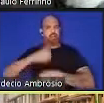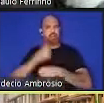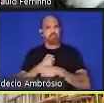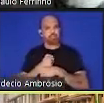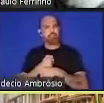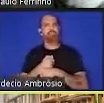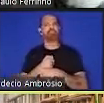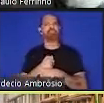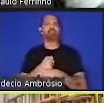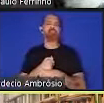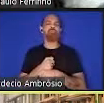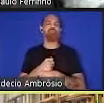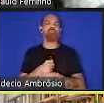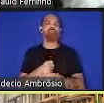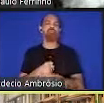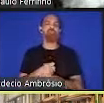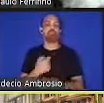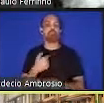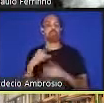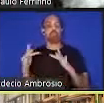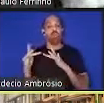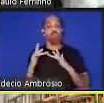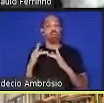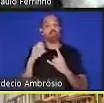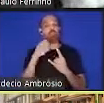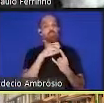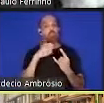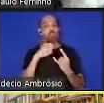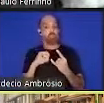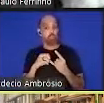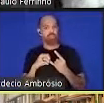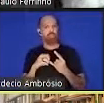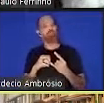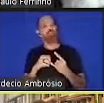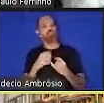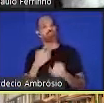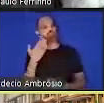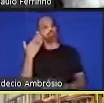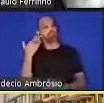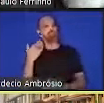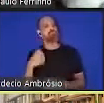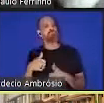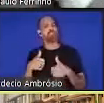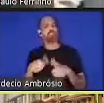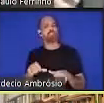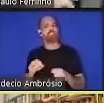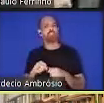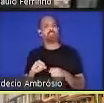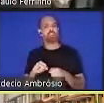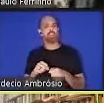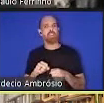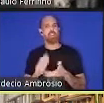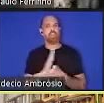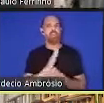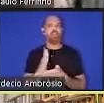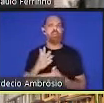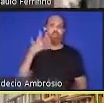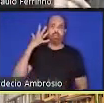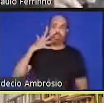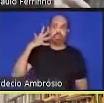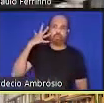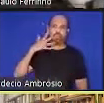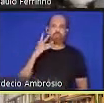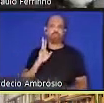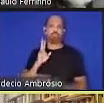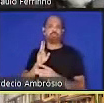entrei em contato com a Fiocruz e ultimamente eu tinha feito algumas palestras presenciais